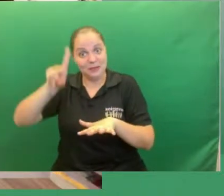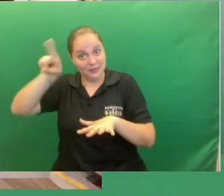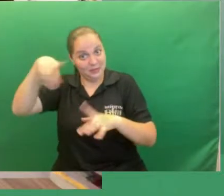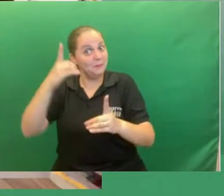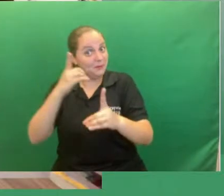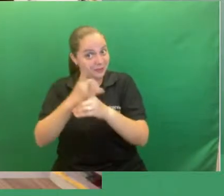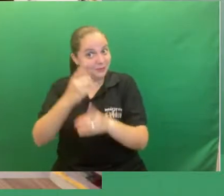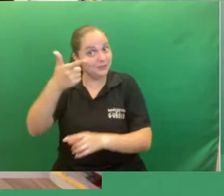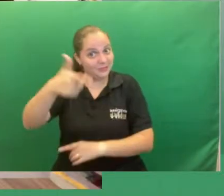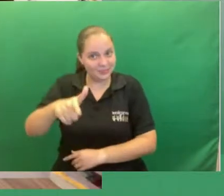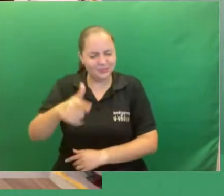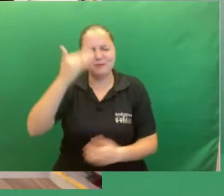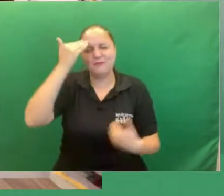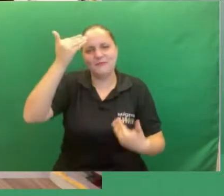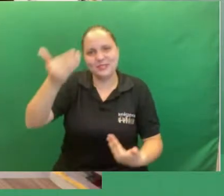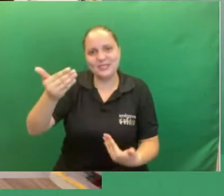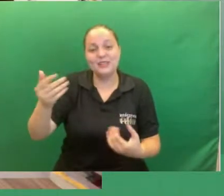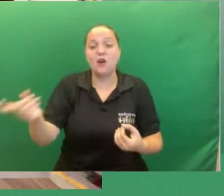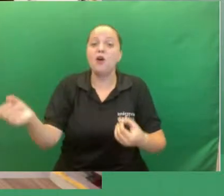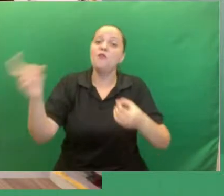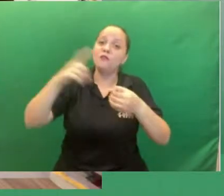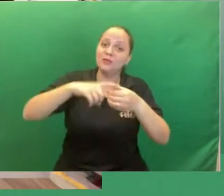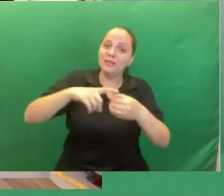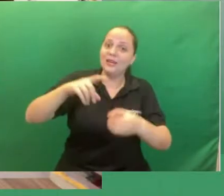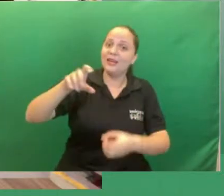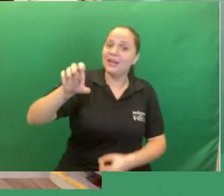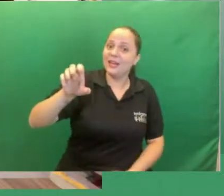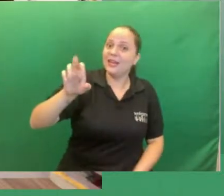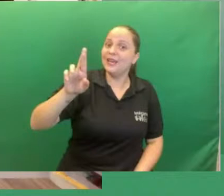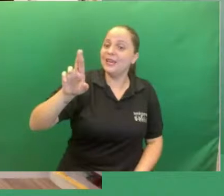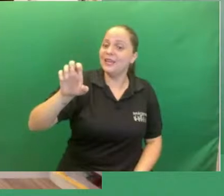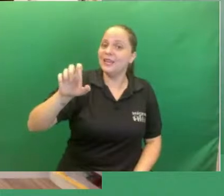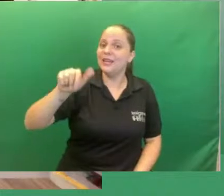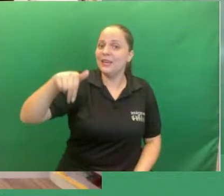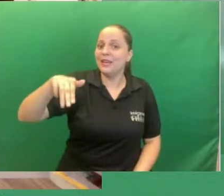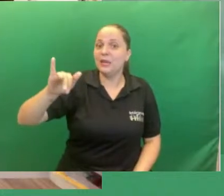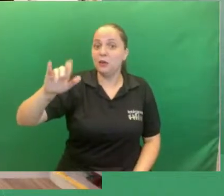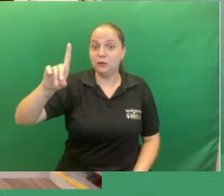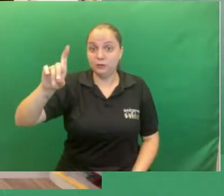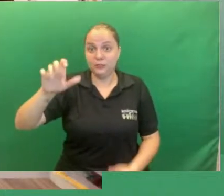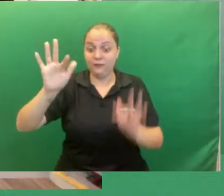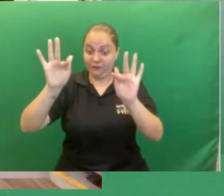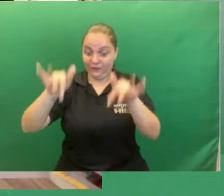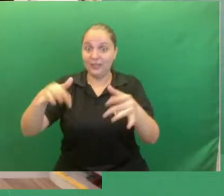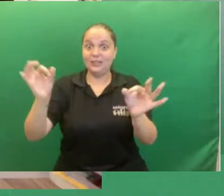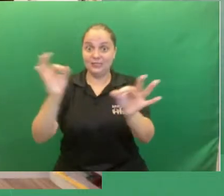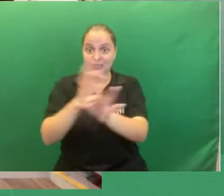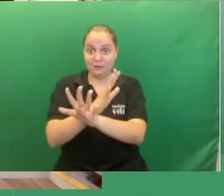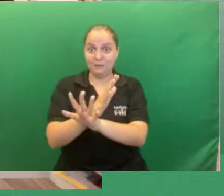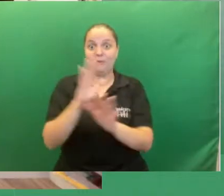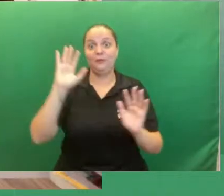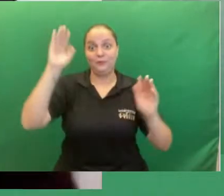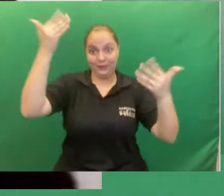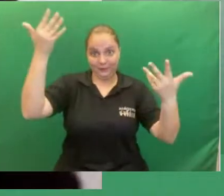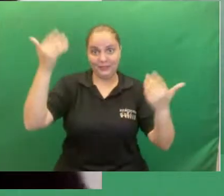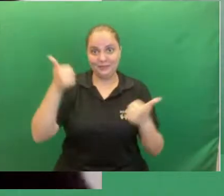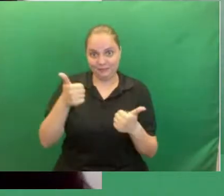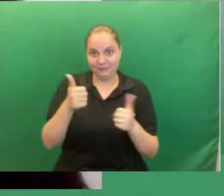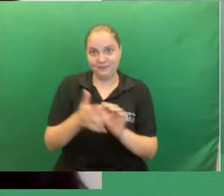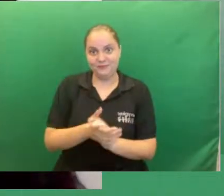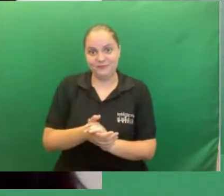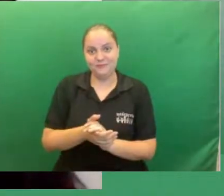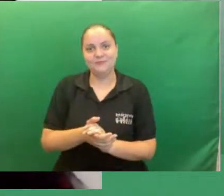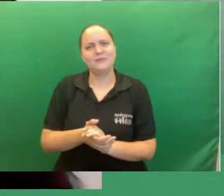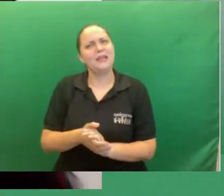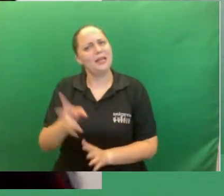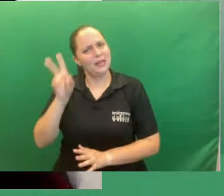obrigada passa a palavra para a Irenilde para encerrar a nossa sessão de hoje o que bem lembrado